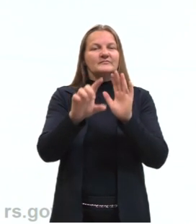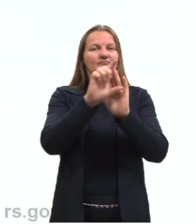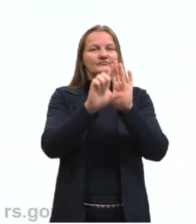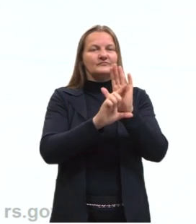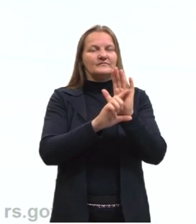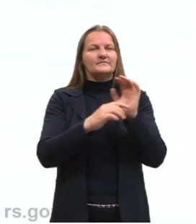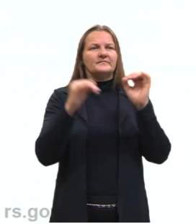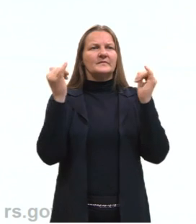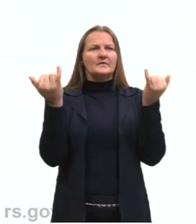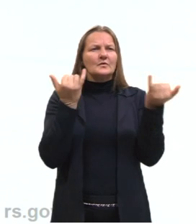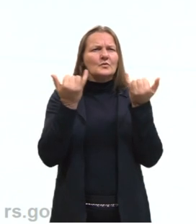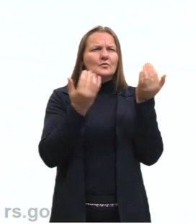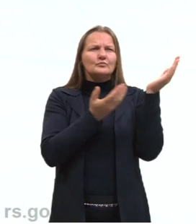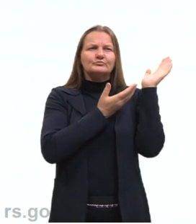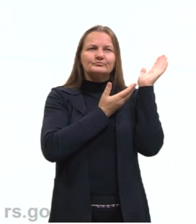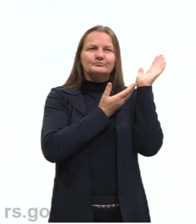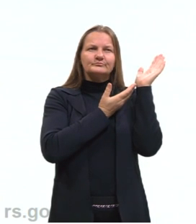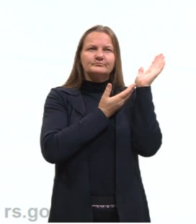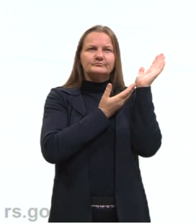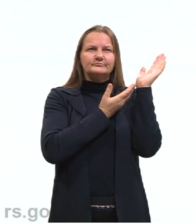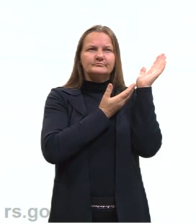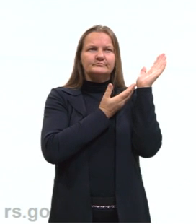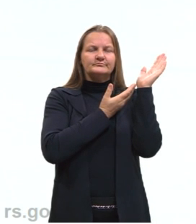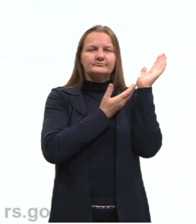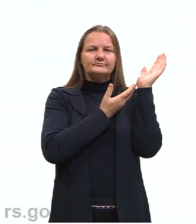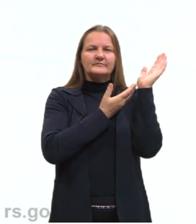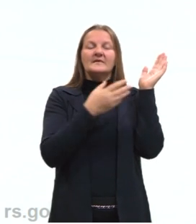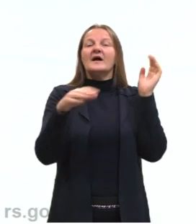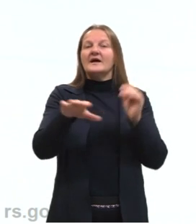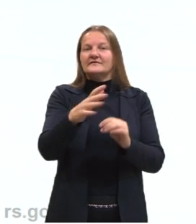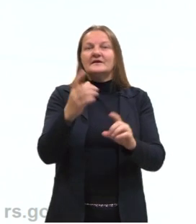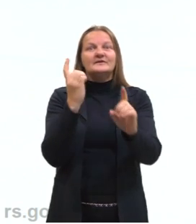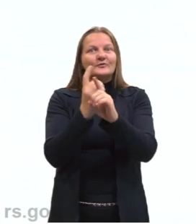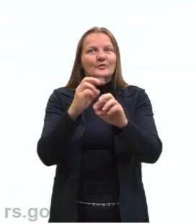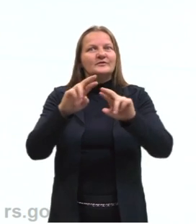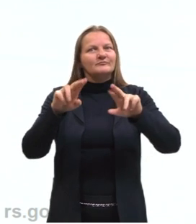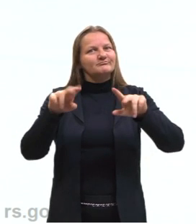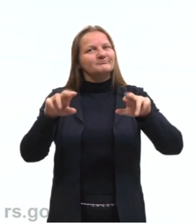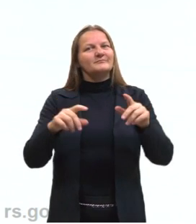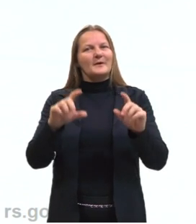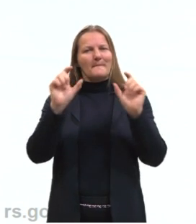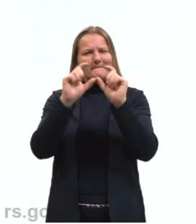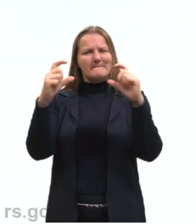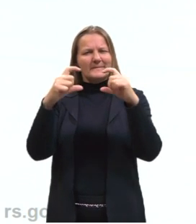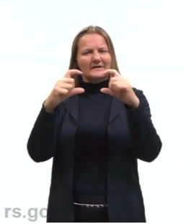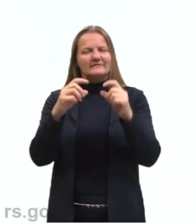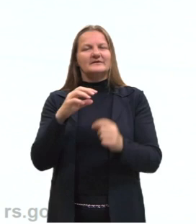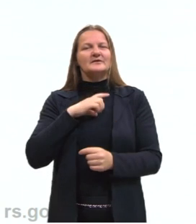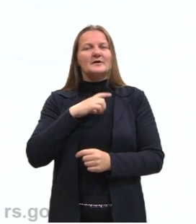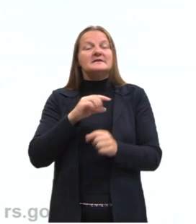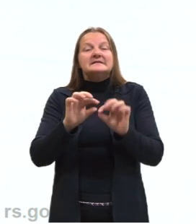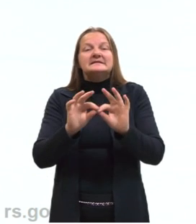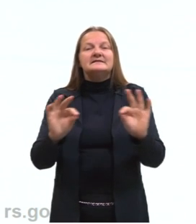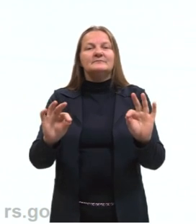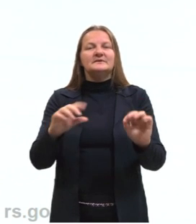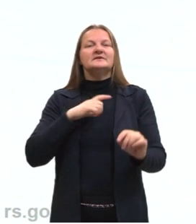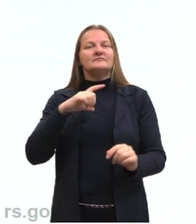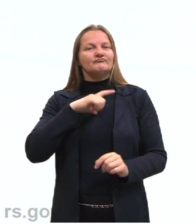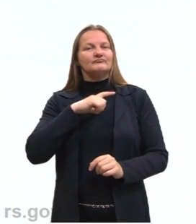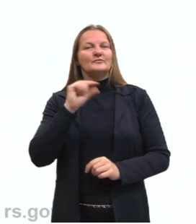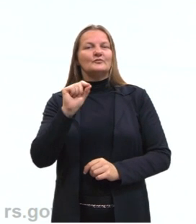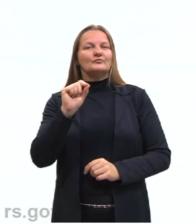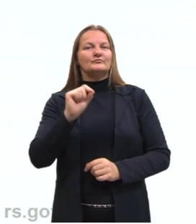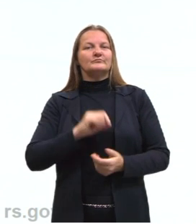enunciada de muitas maneiras. Vocês podem encontrar de outras formas. Mas, uma delas, uma das mais simples que a gente tem